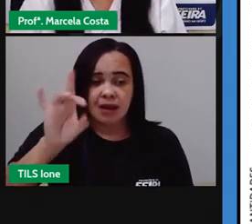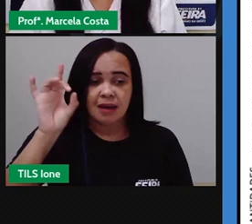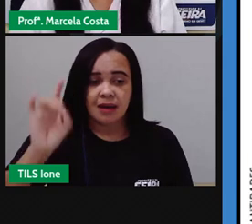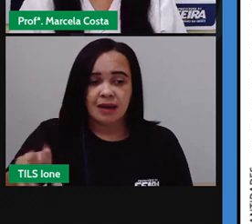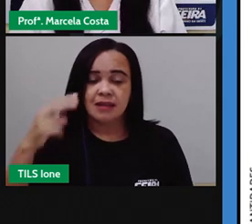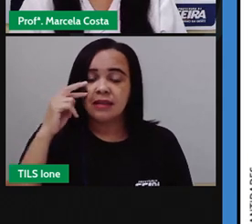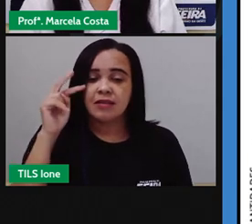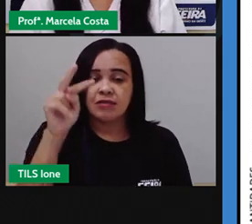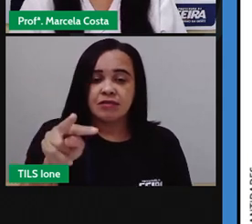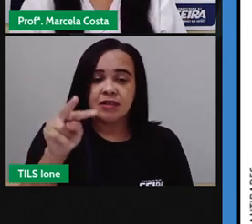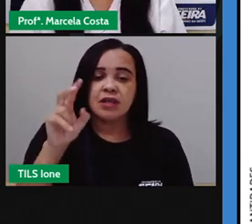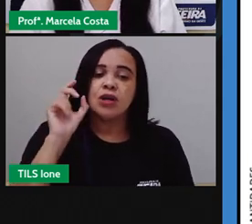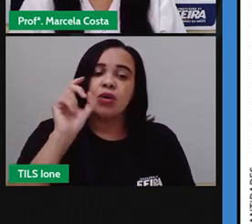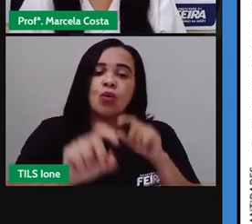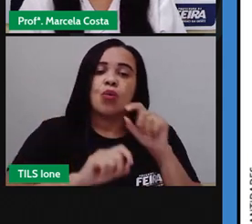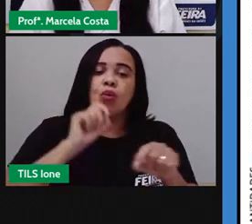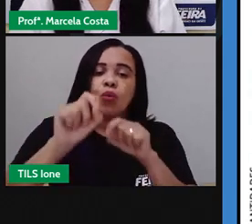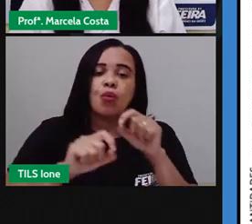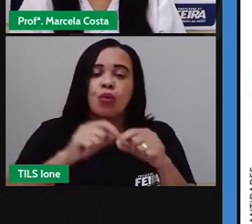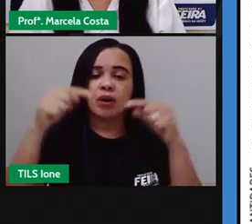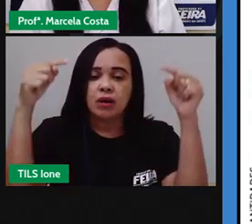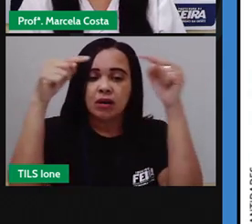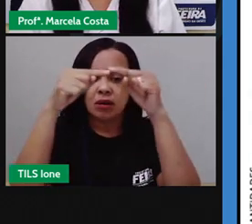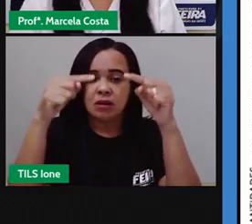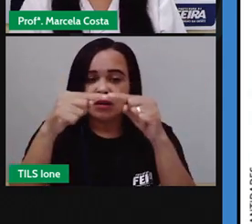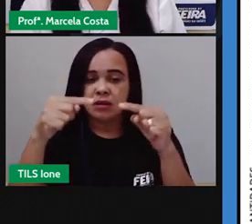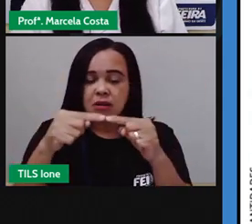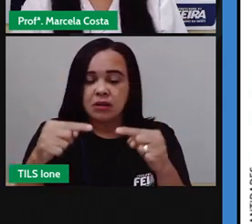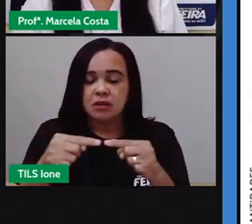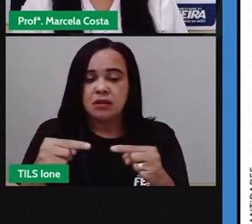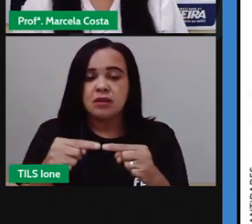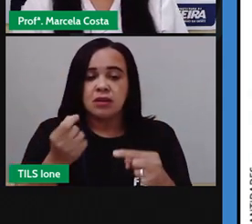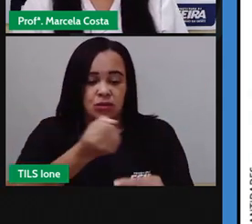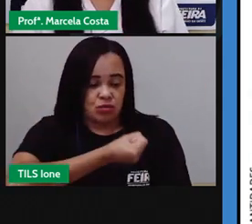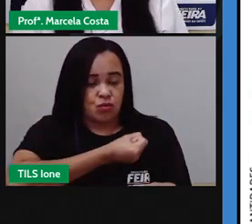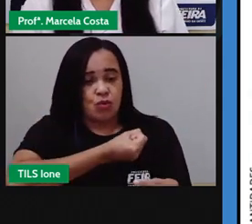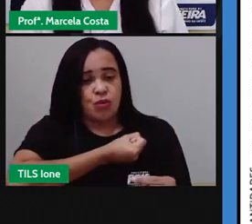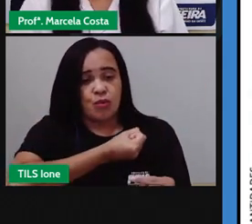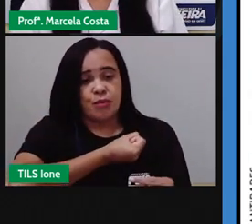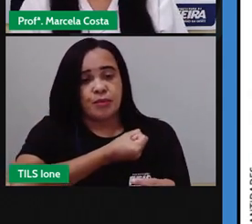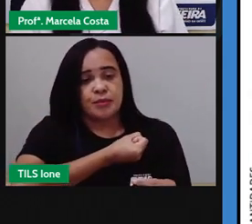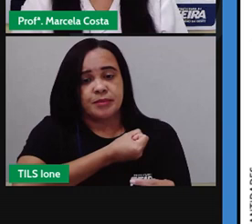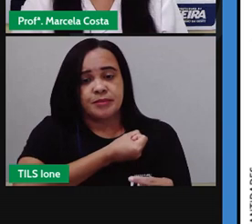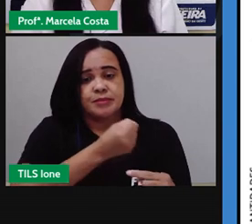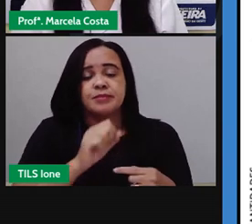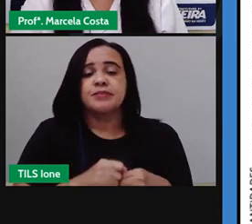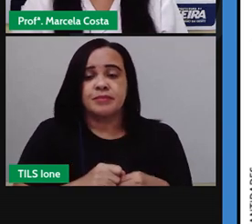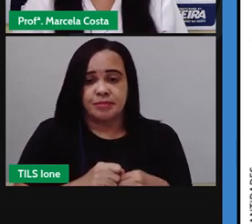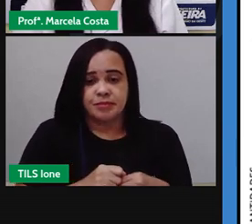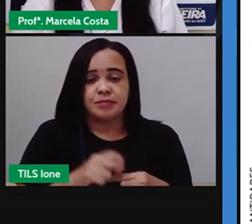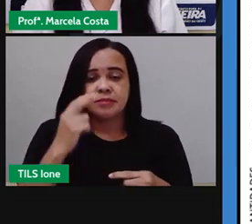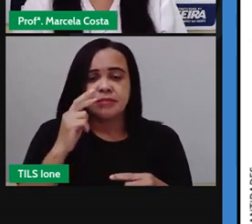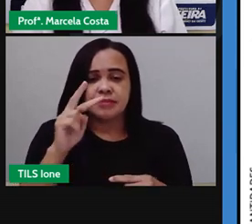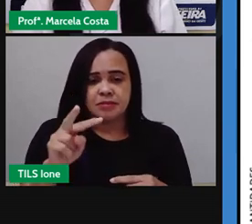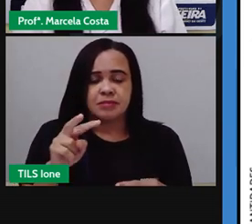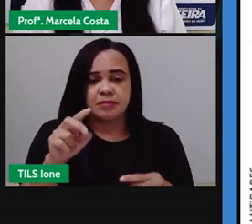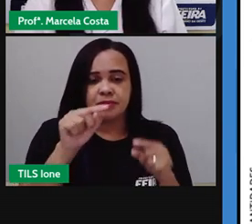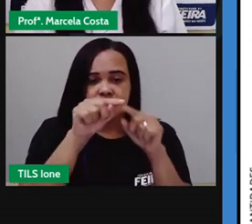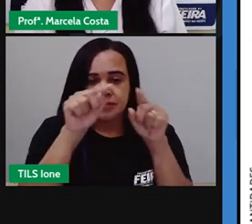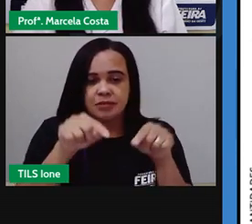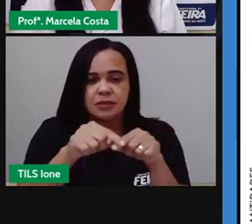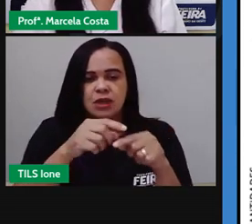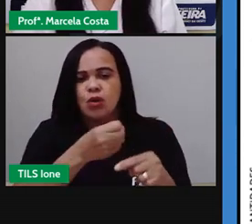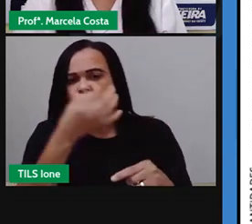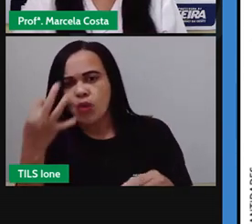onde é que ela se encontra com o número que está na linha vertical vendo a quantidade que ela